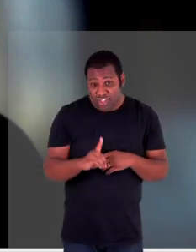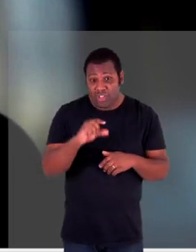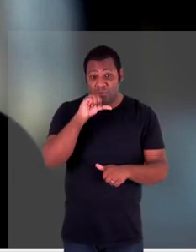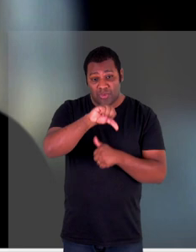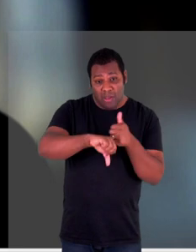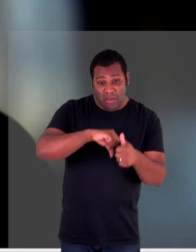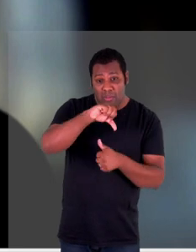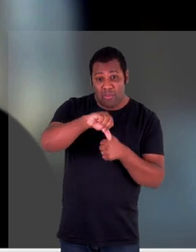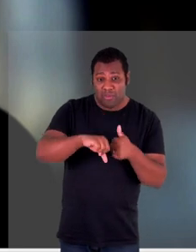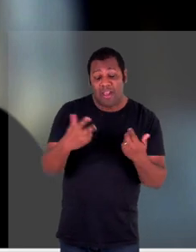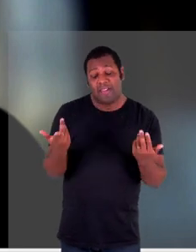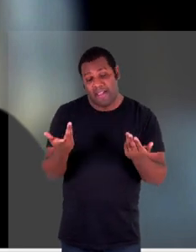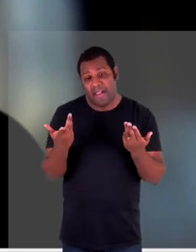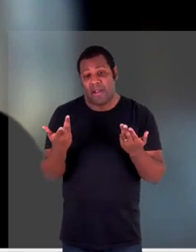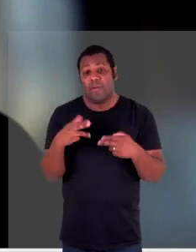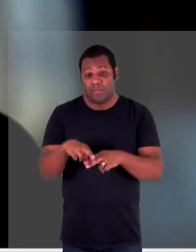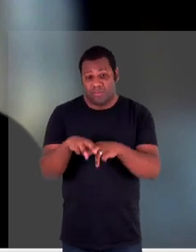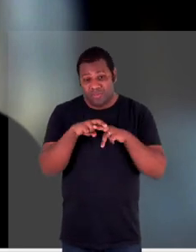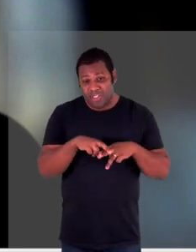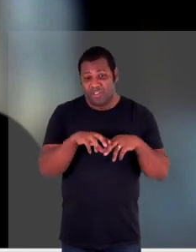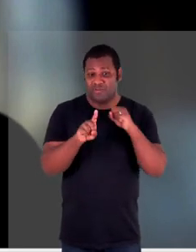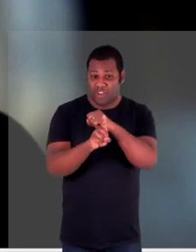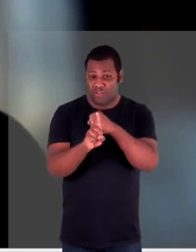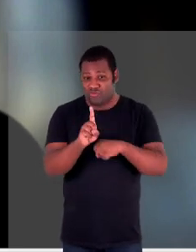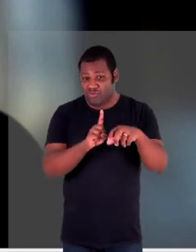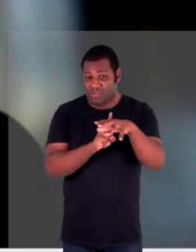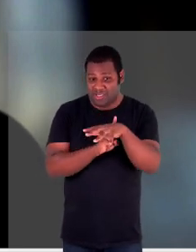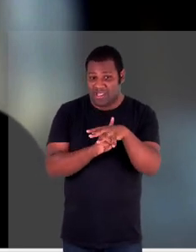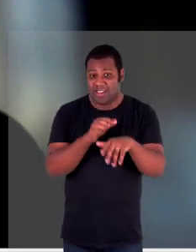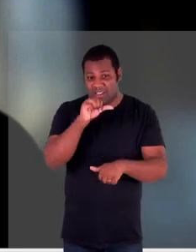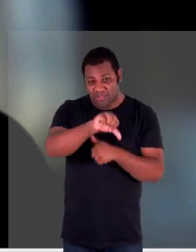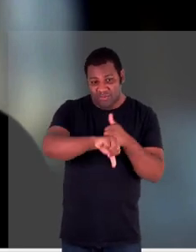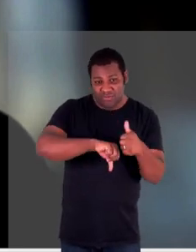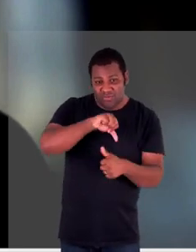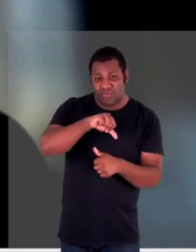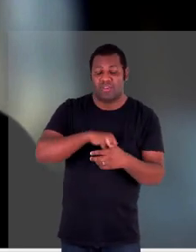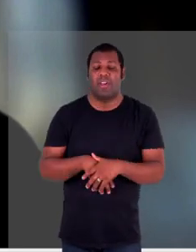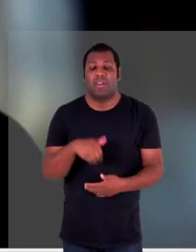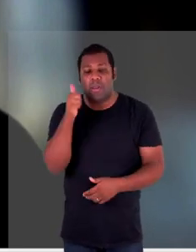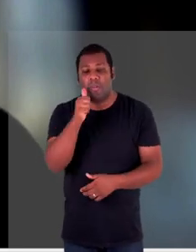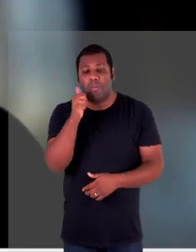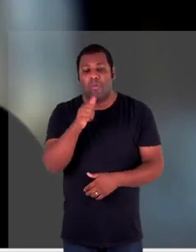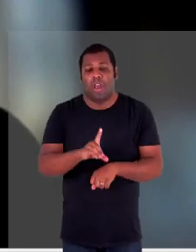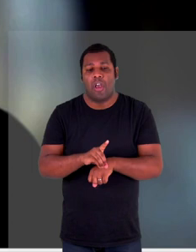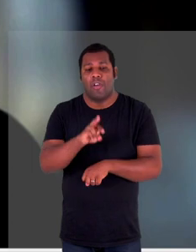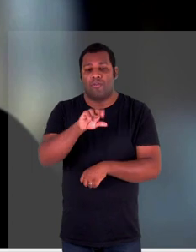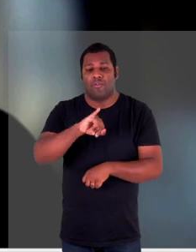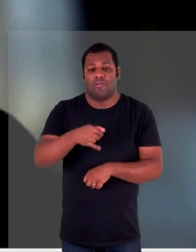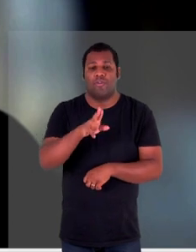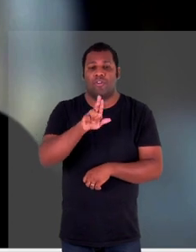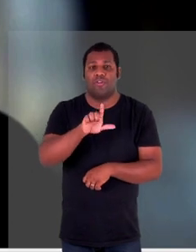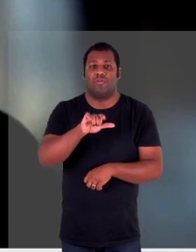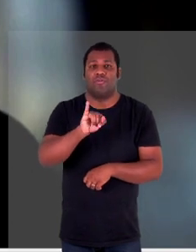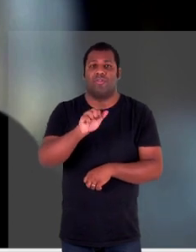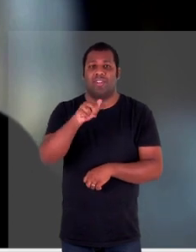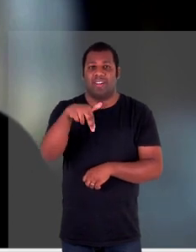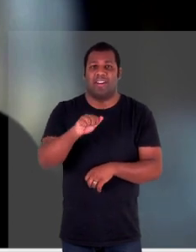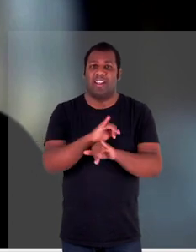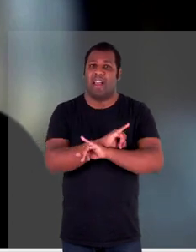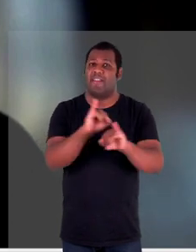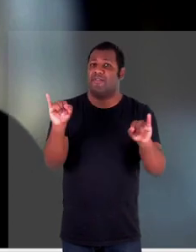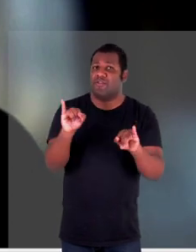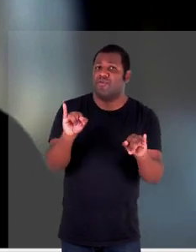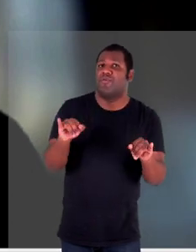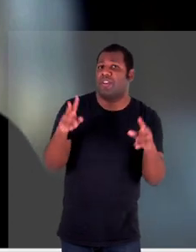muda e hoje a gente tem a doutora Juliana comentou sobre inclusive a saúde mental dentro